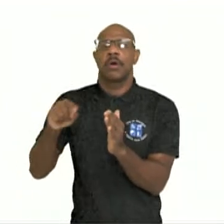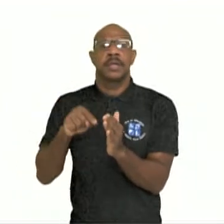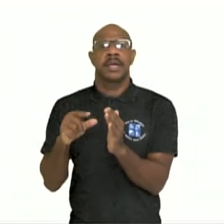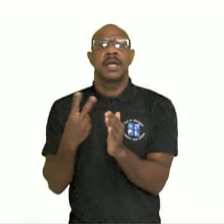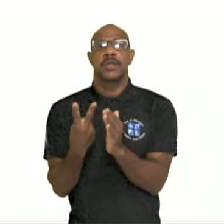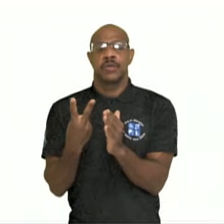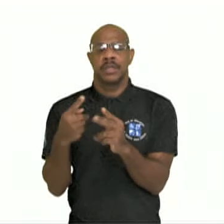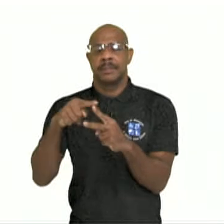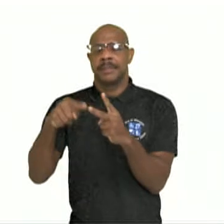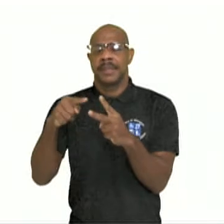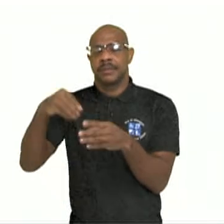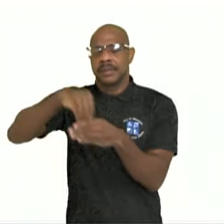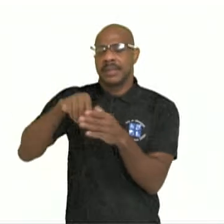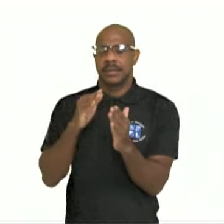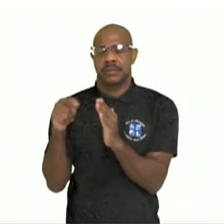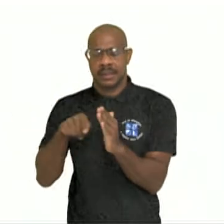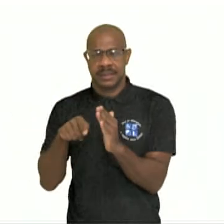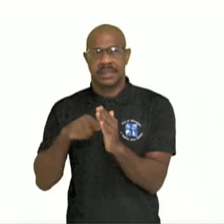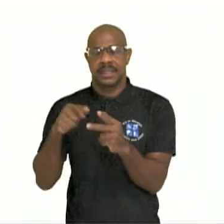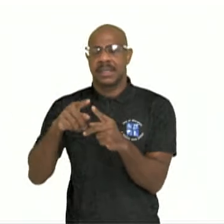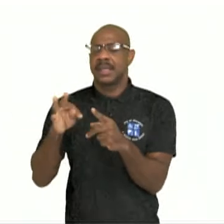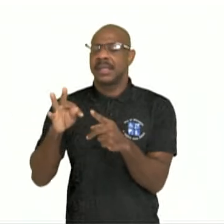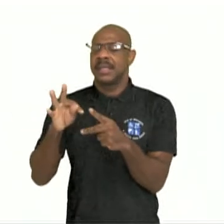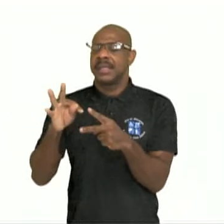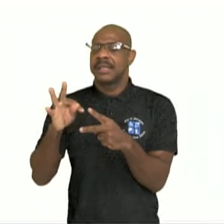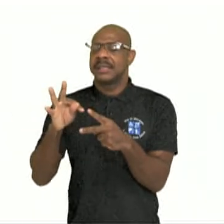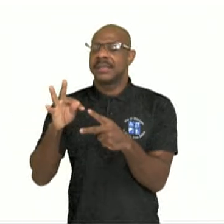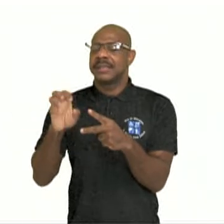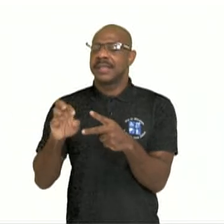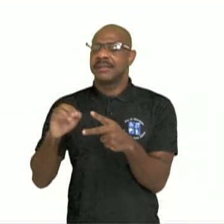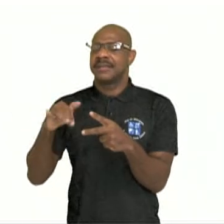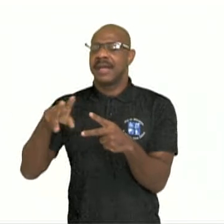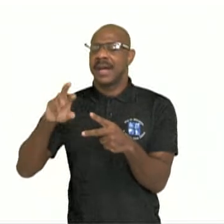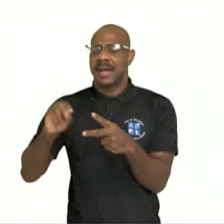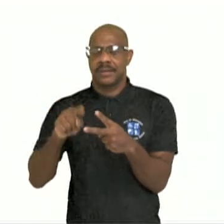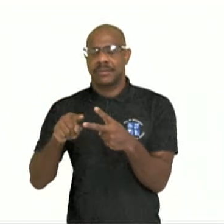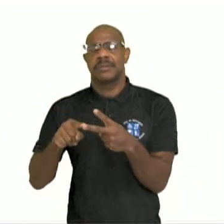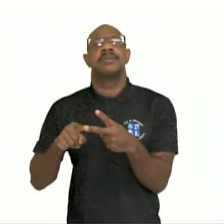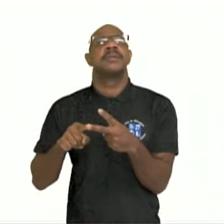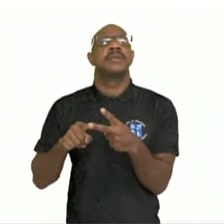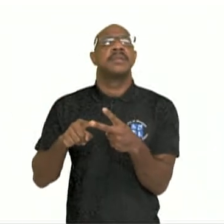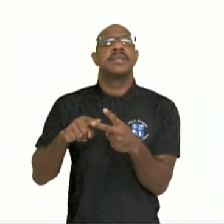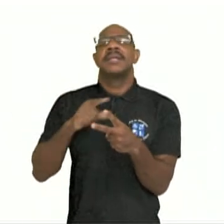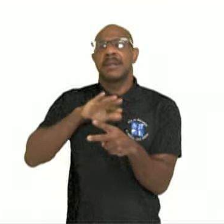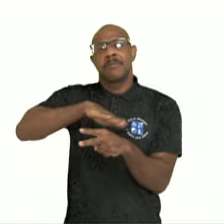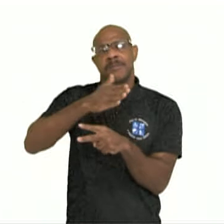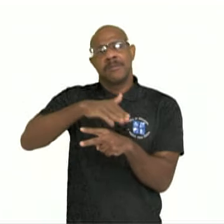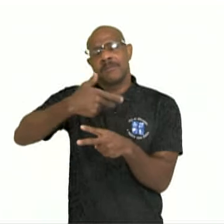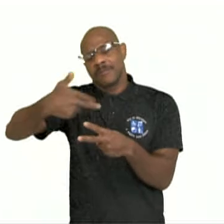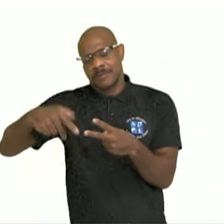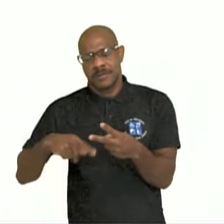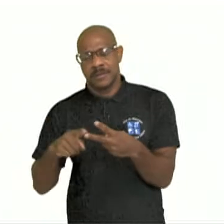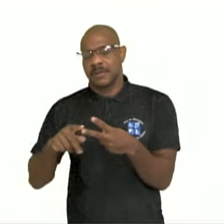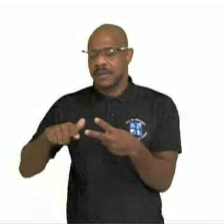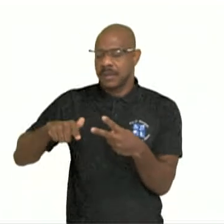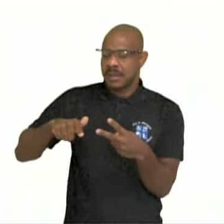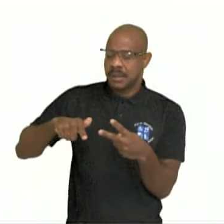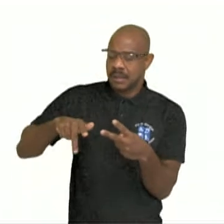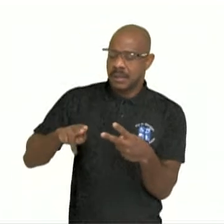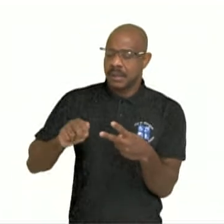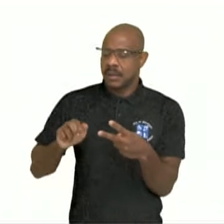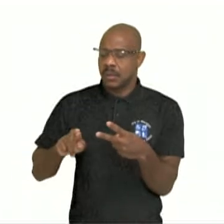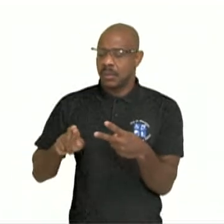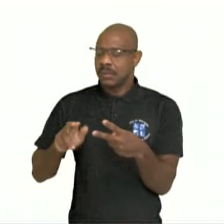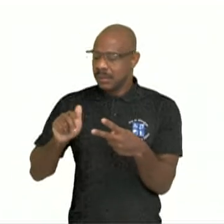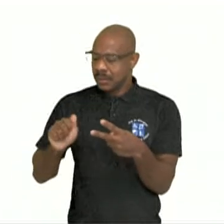dois períodos, o terciário, que surgem ali importantes, cadeias de montanhas, por exemplo, e o quaternário,